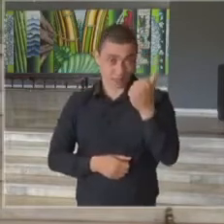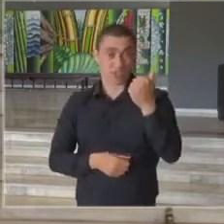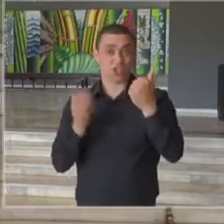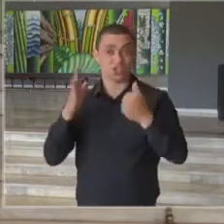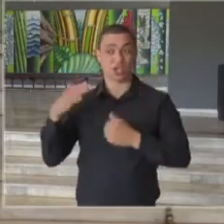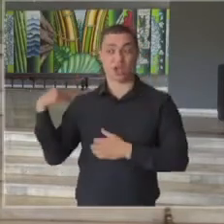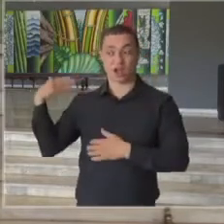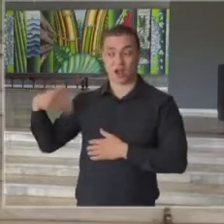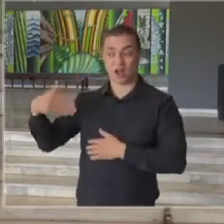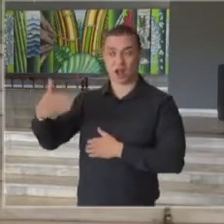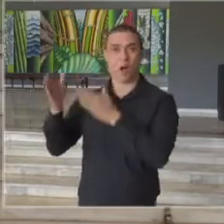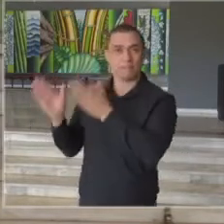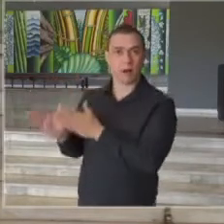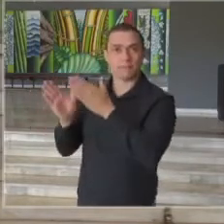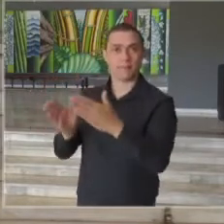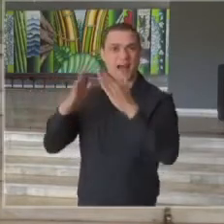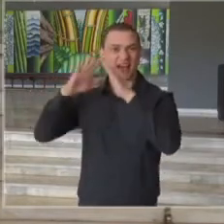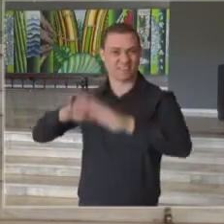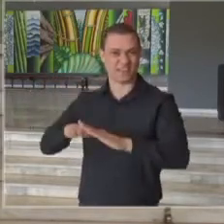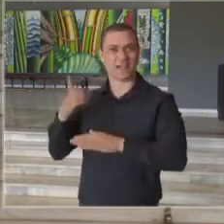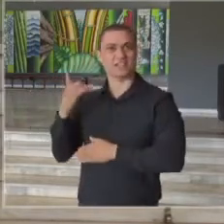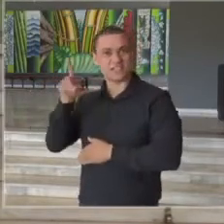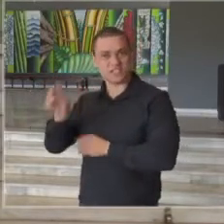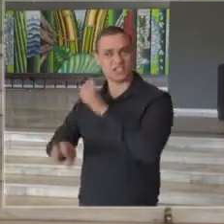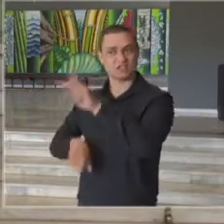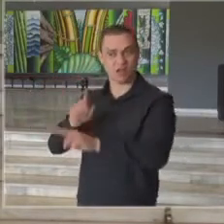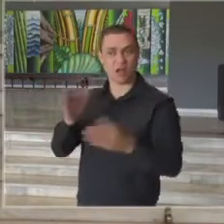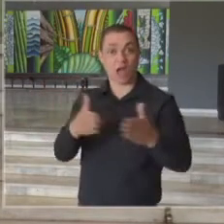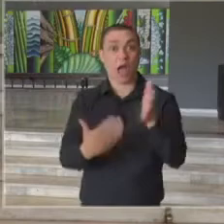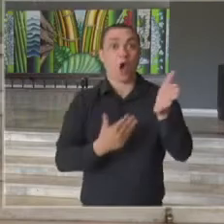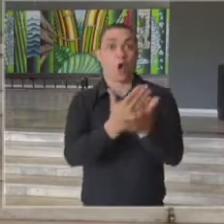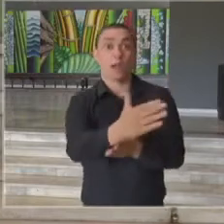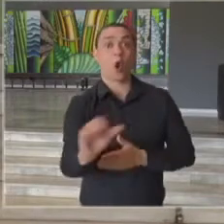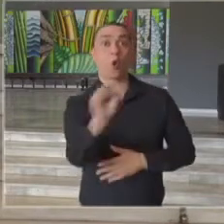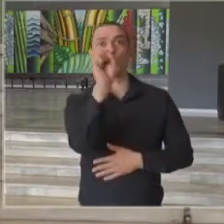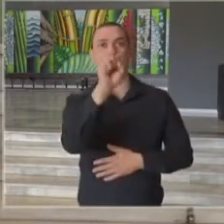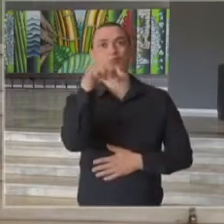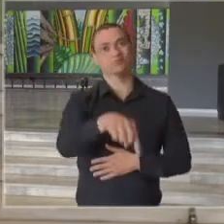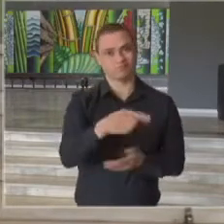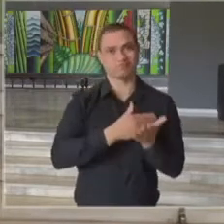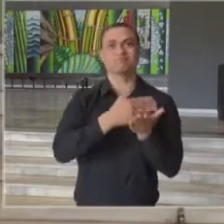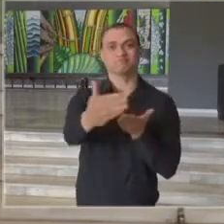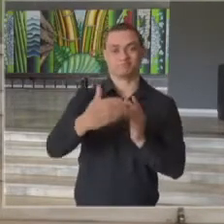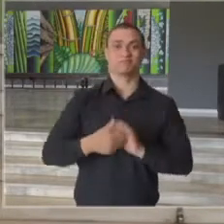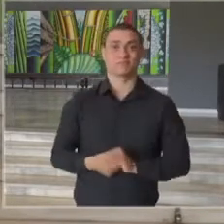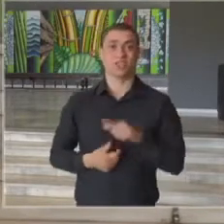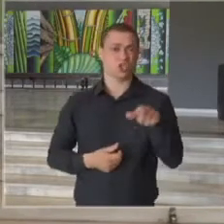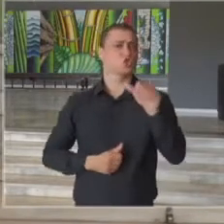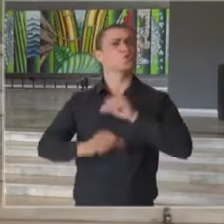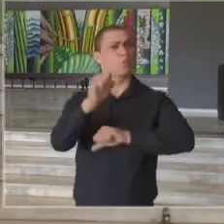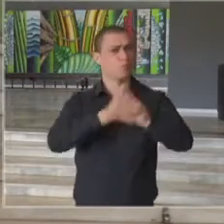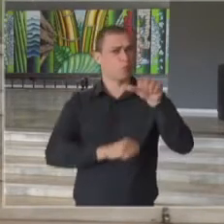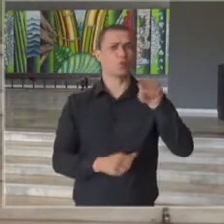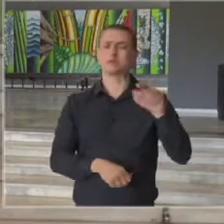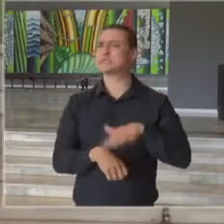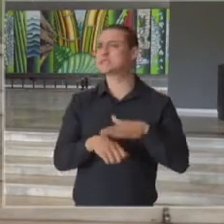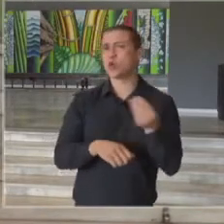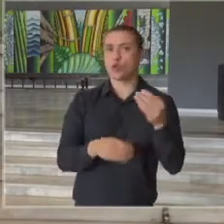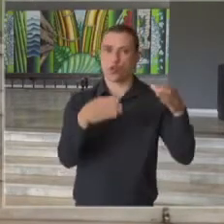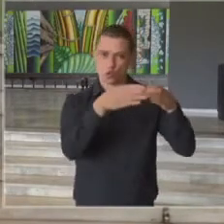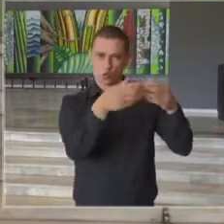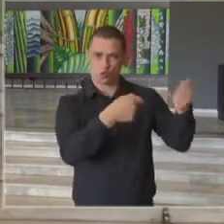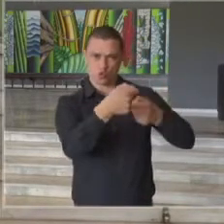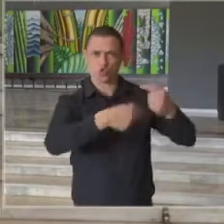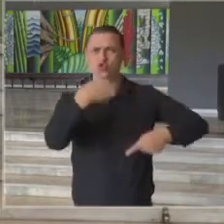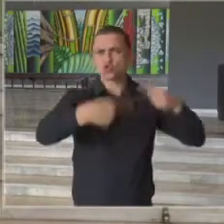o oitavo período de quarentena em São Paulo. Essas mudanças foram profundamente estudadas